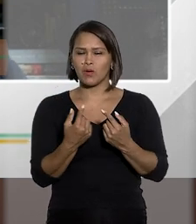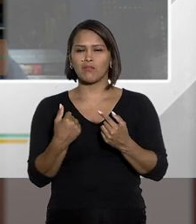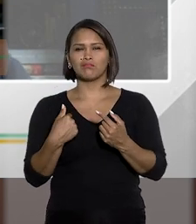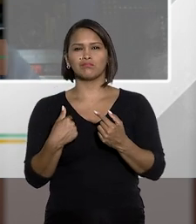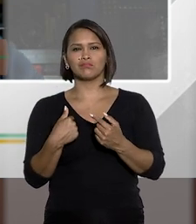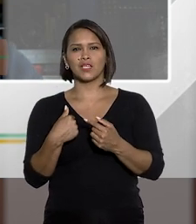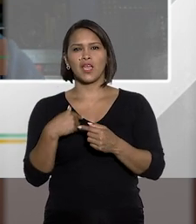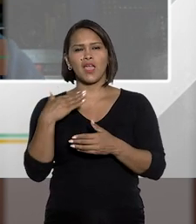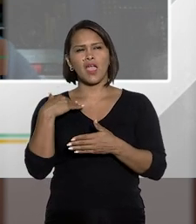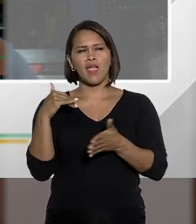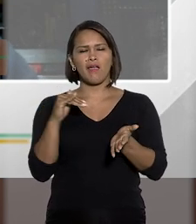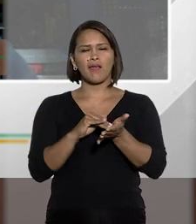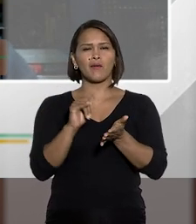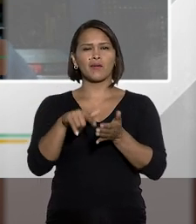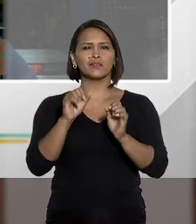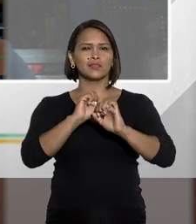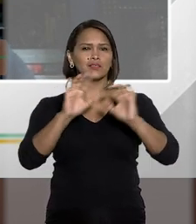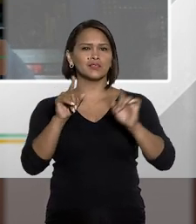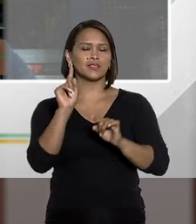Eu até